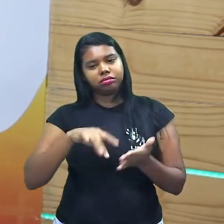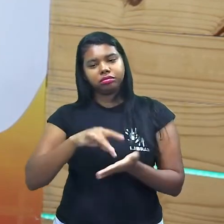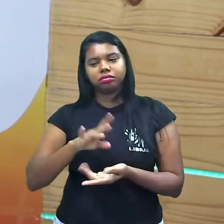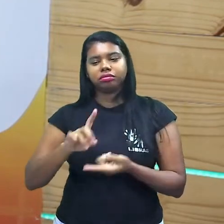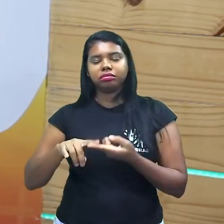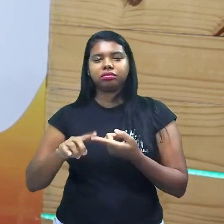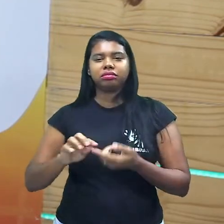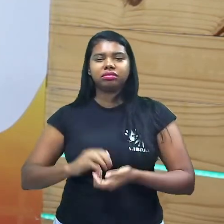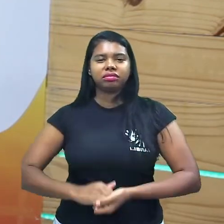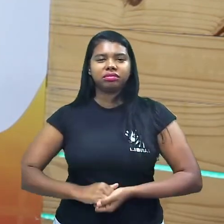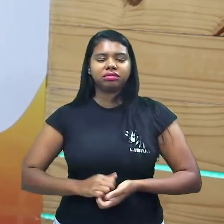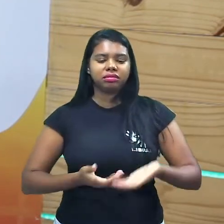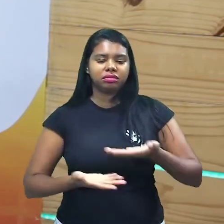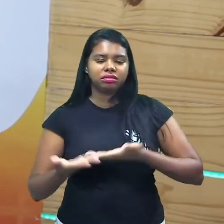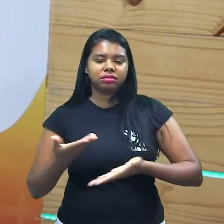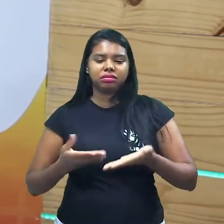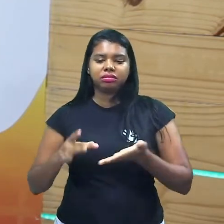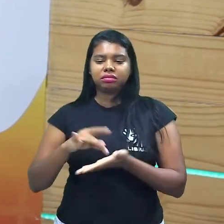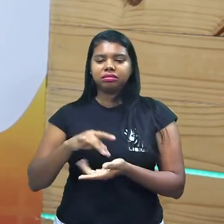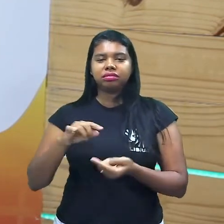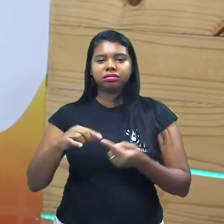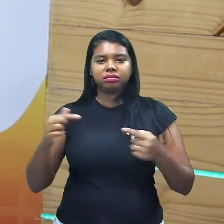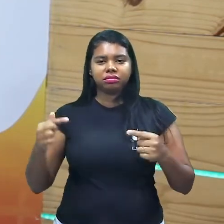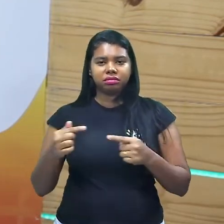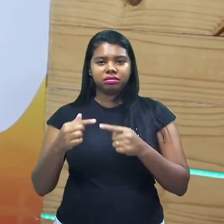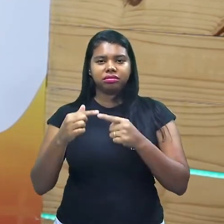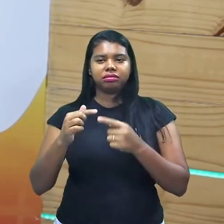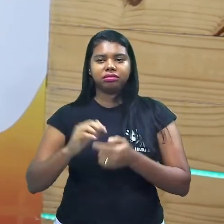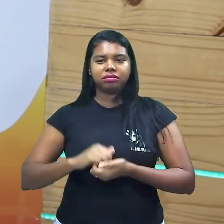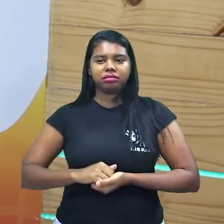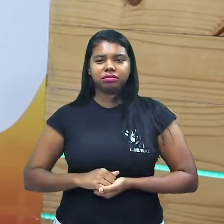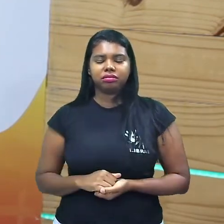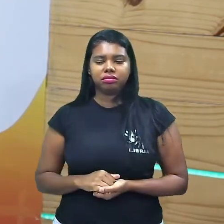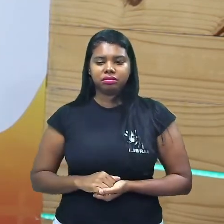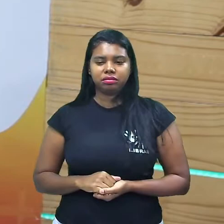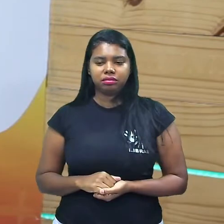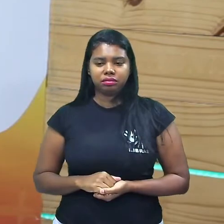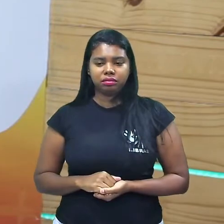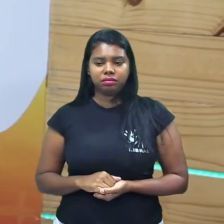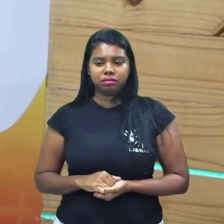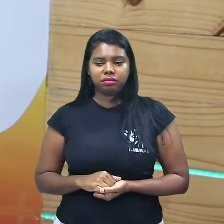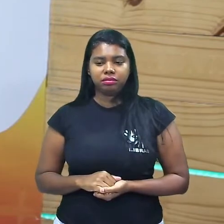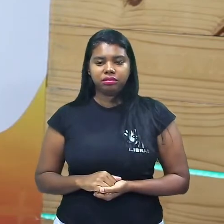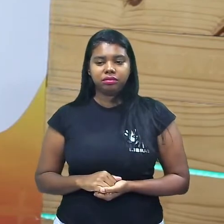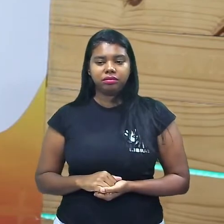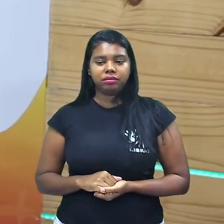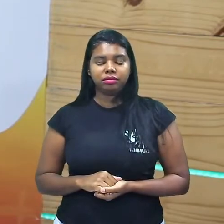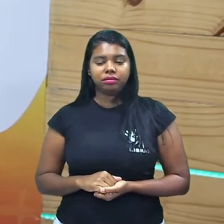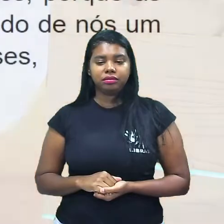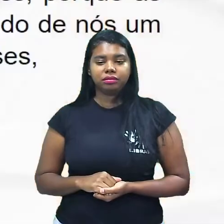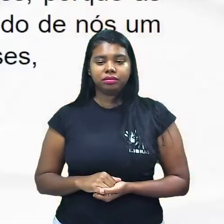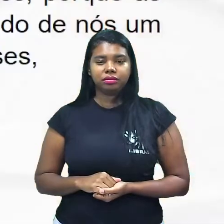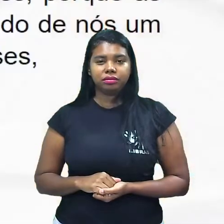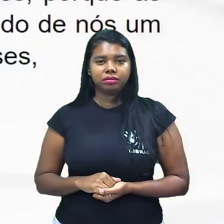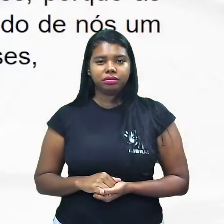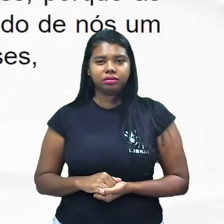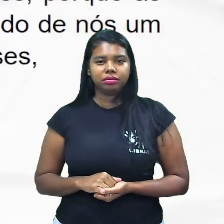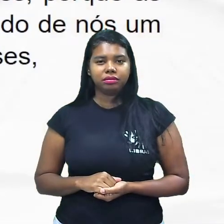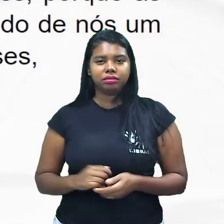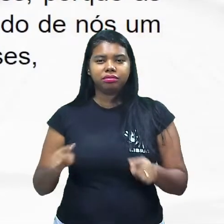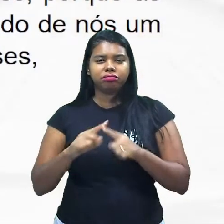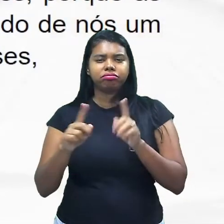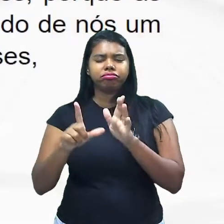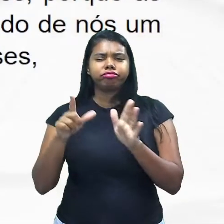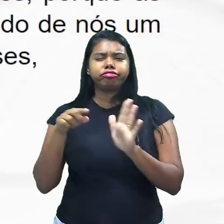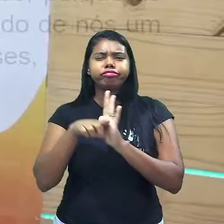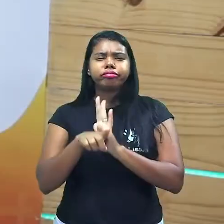aí uma questão que envolve aí a concordância concordância verbal vamos lá mas antes eu vou